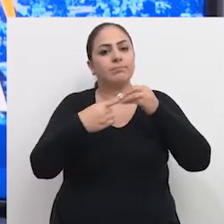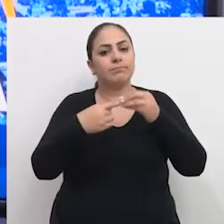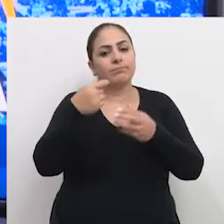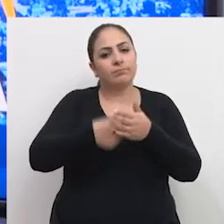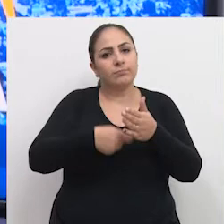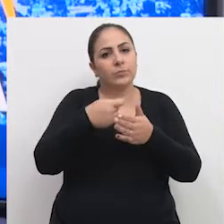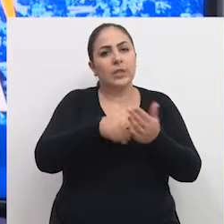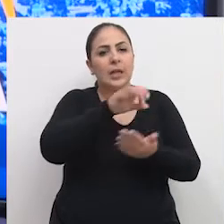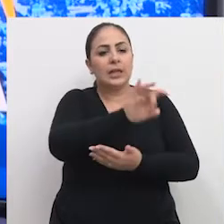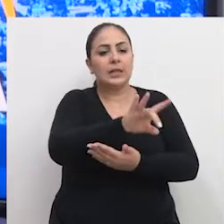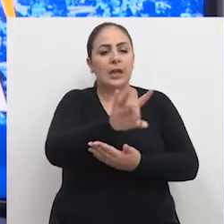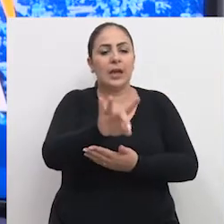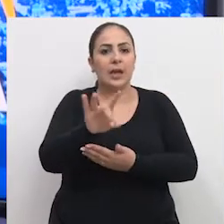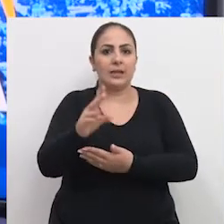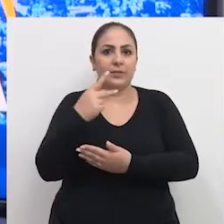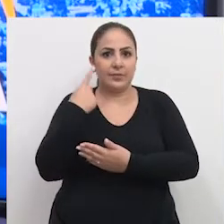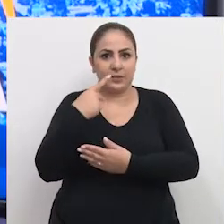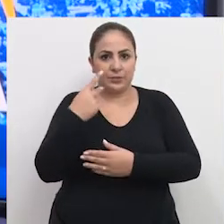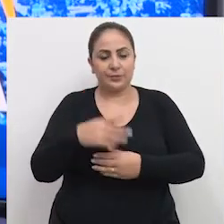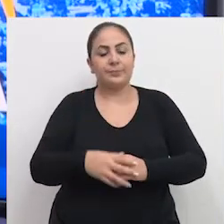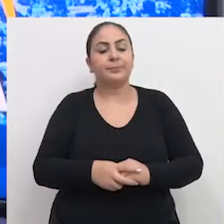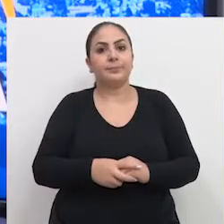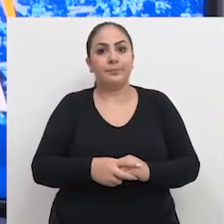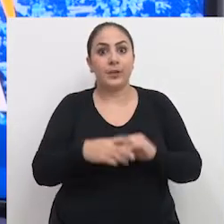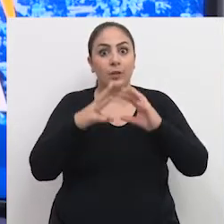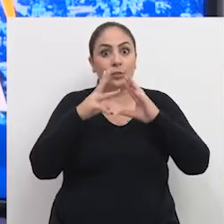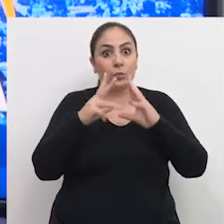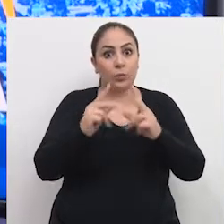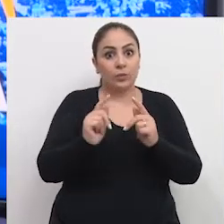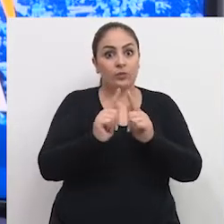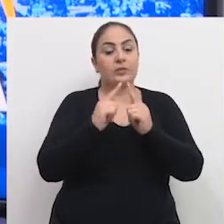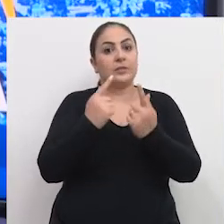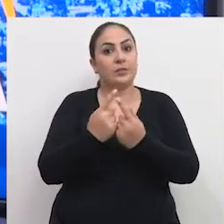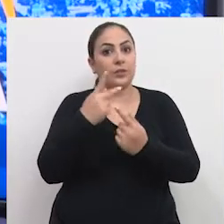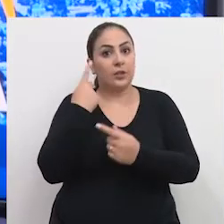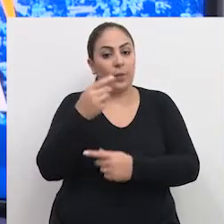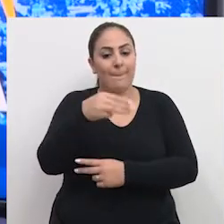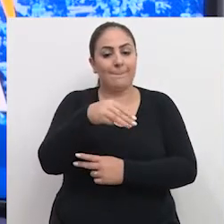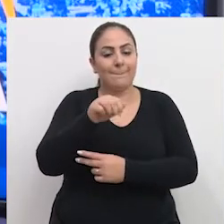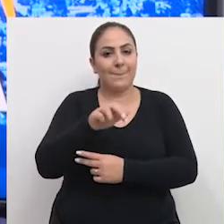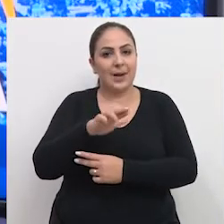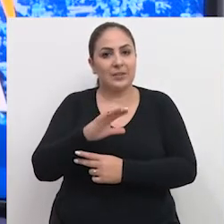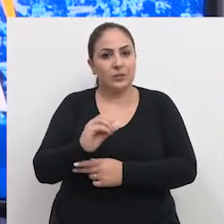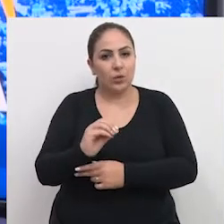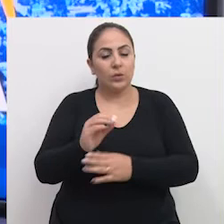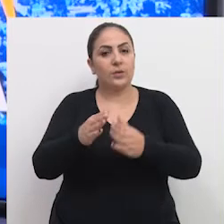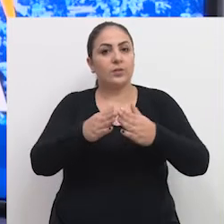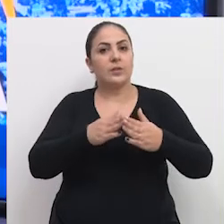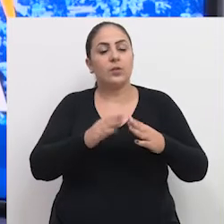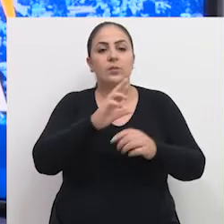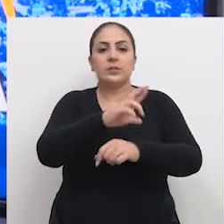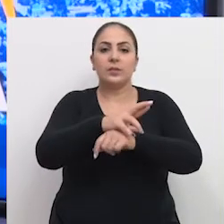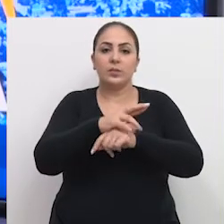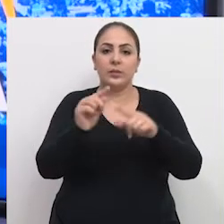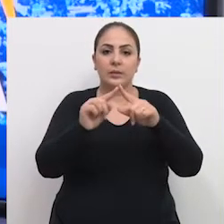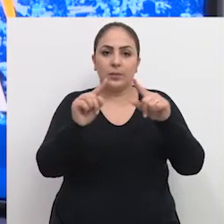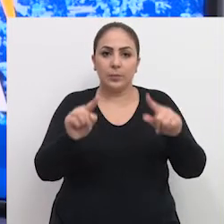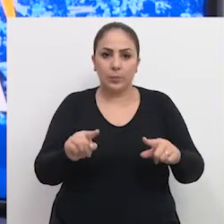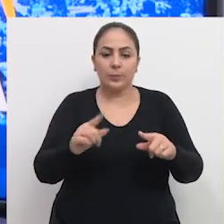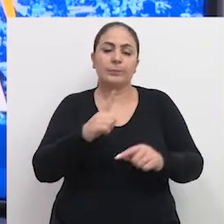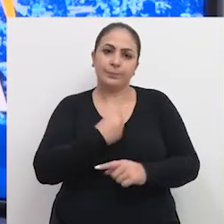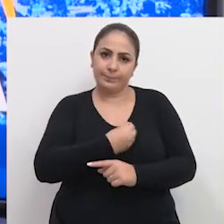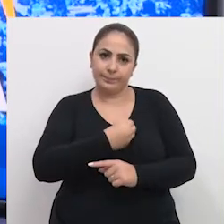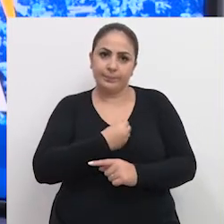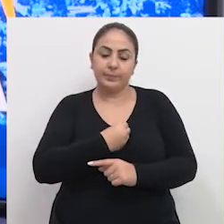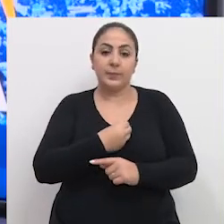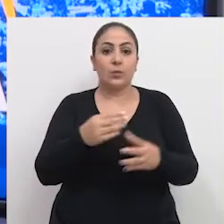principais bandeiras de cada parlamentar. Ao longo de seu mandato, Márcio Patu se defendeu a segurança pública